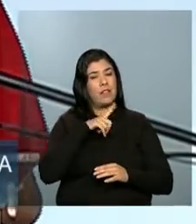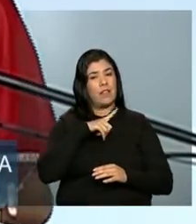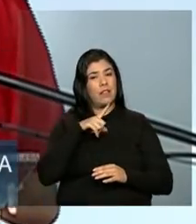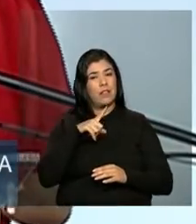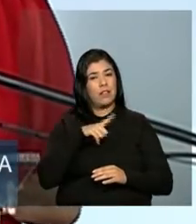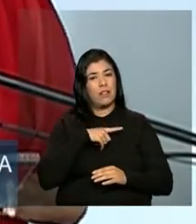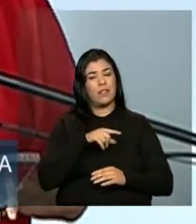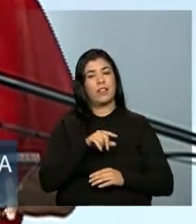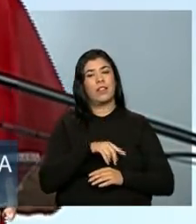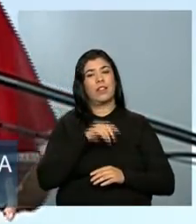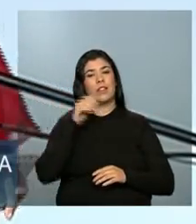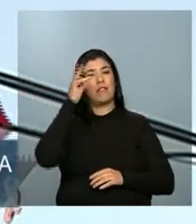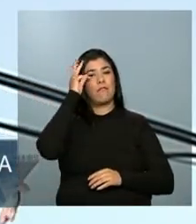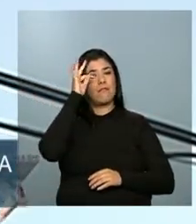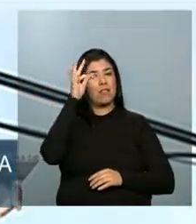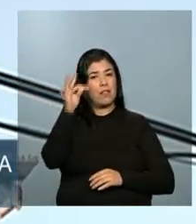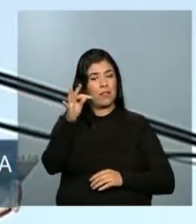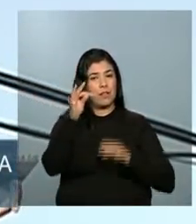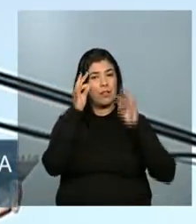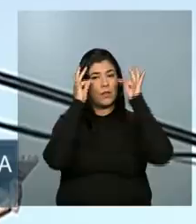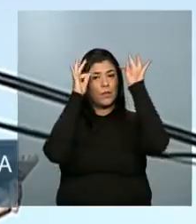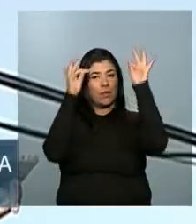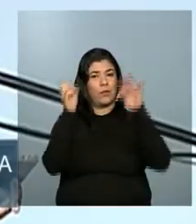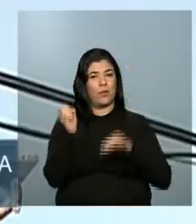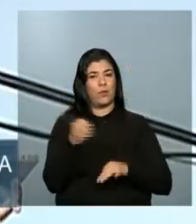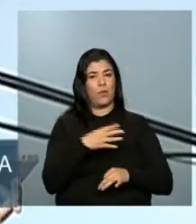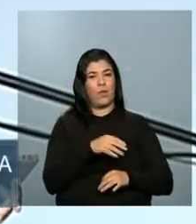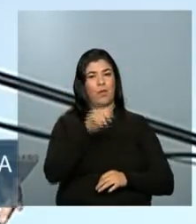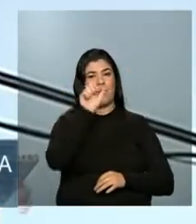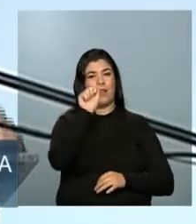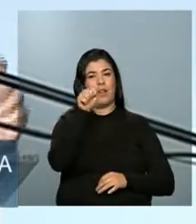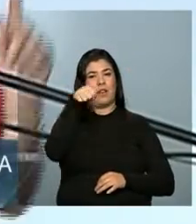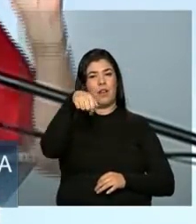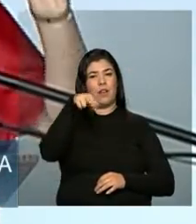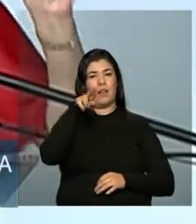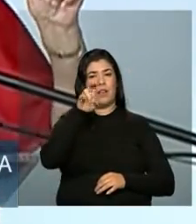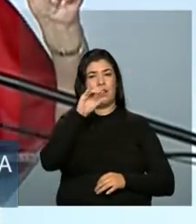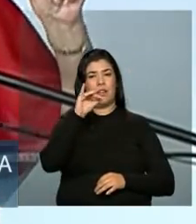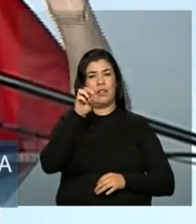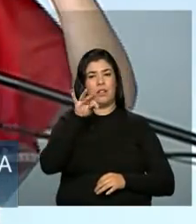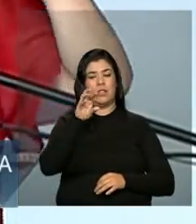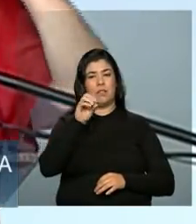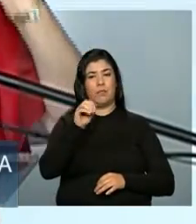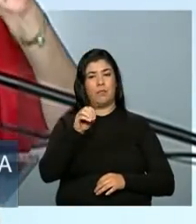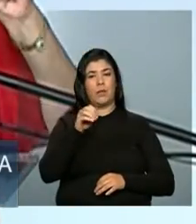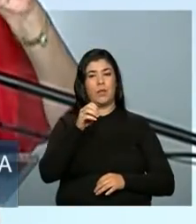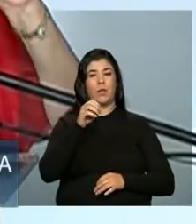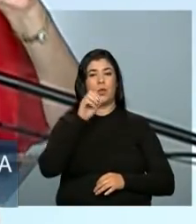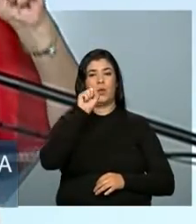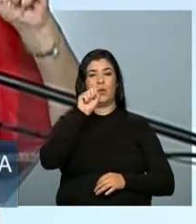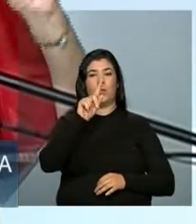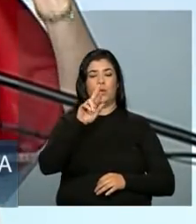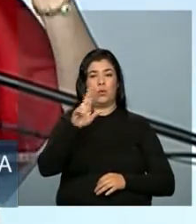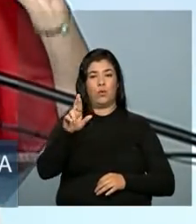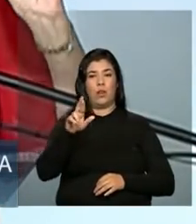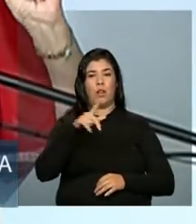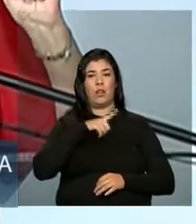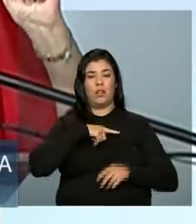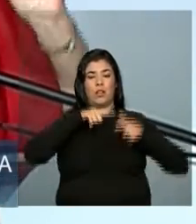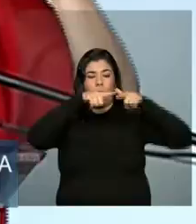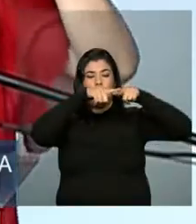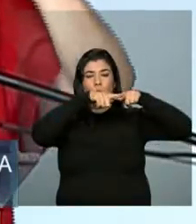Assim, também uma coisa importante, todas as famílias vão ter uma conta de